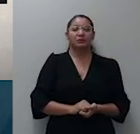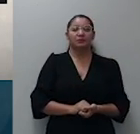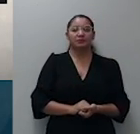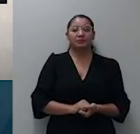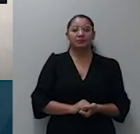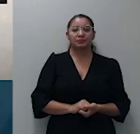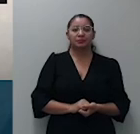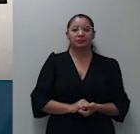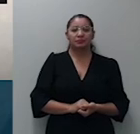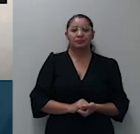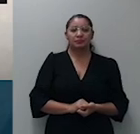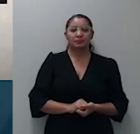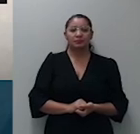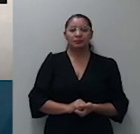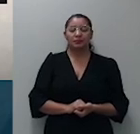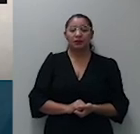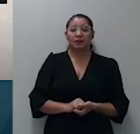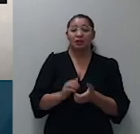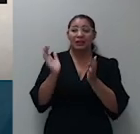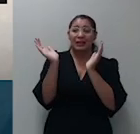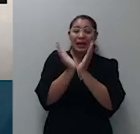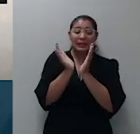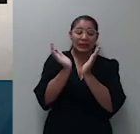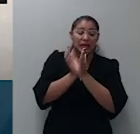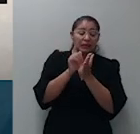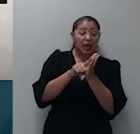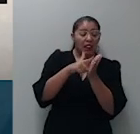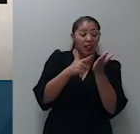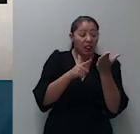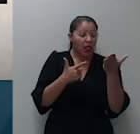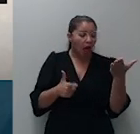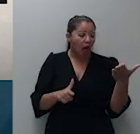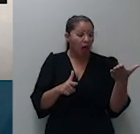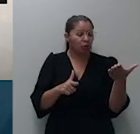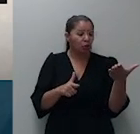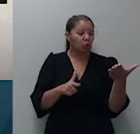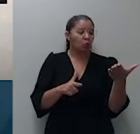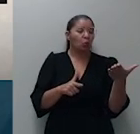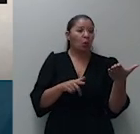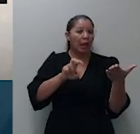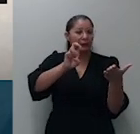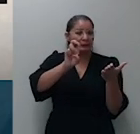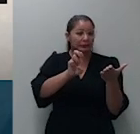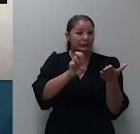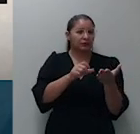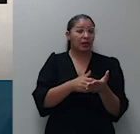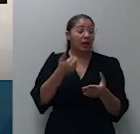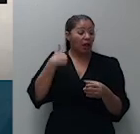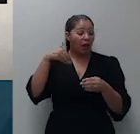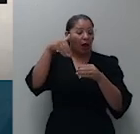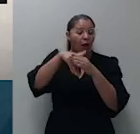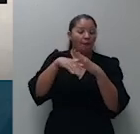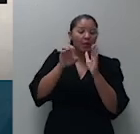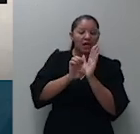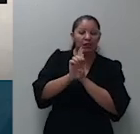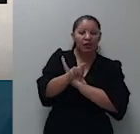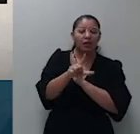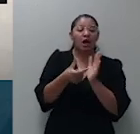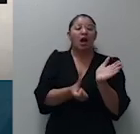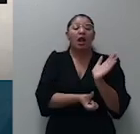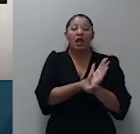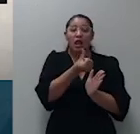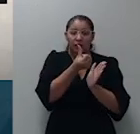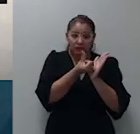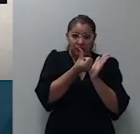quinta lauda, consta a emenda do meu voto e, na sexta, o voto. A